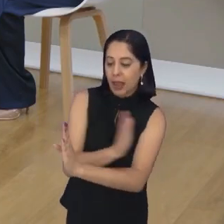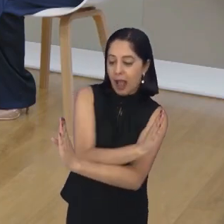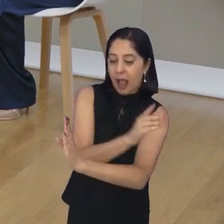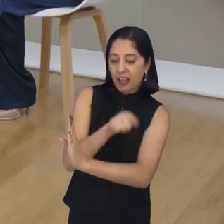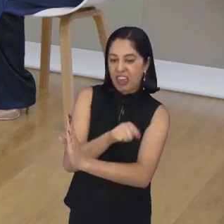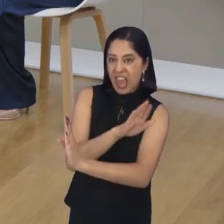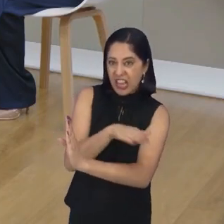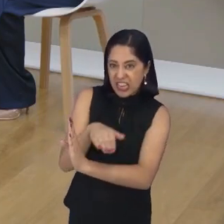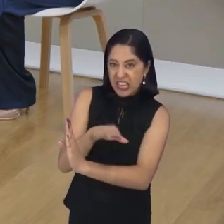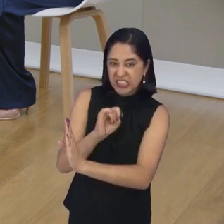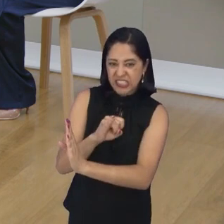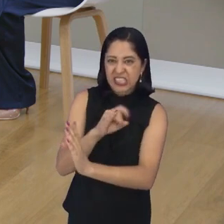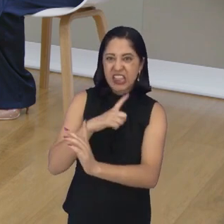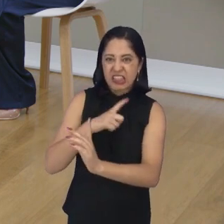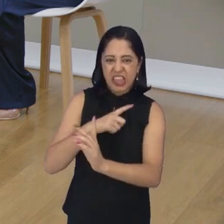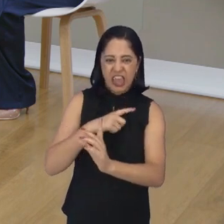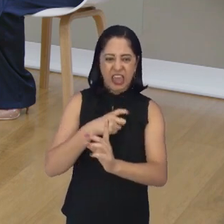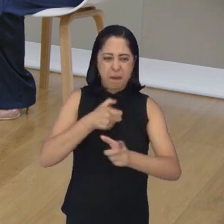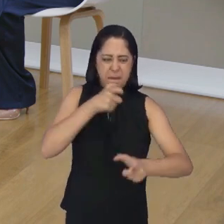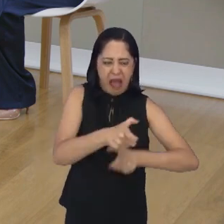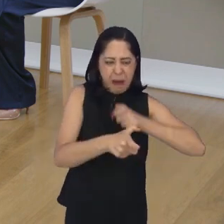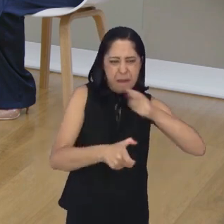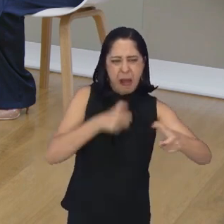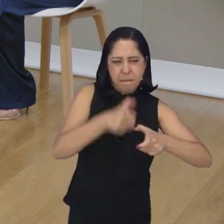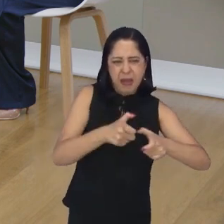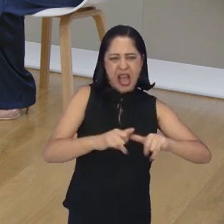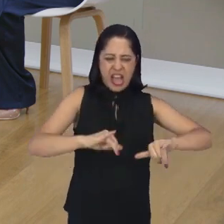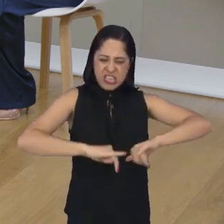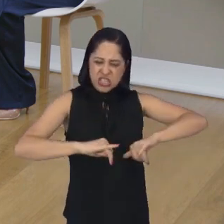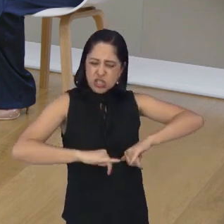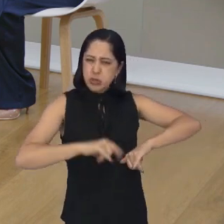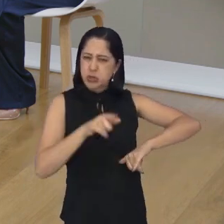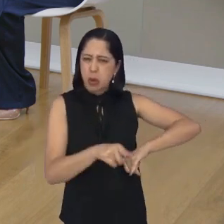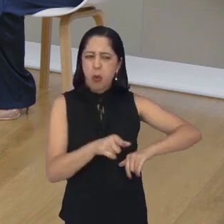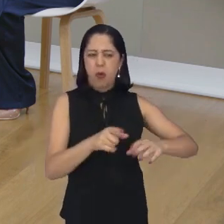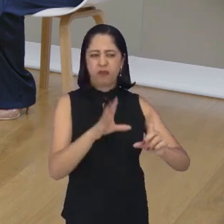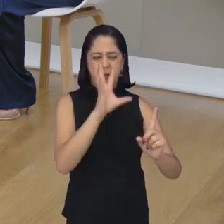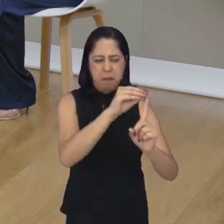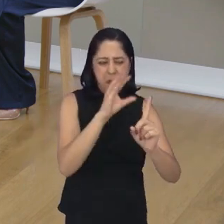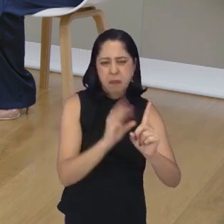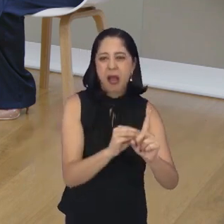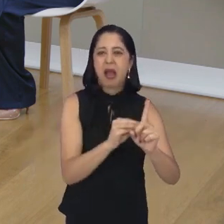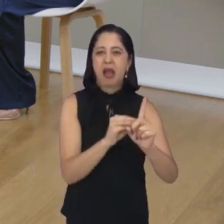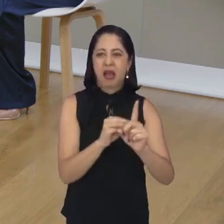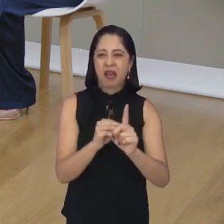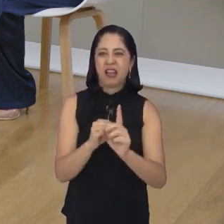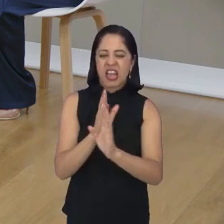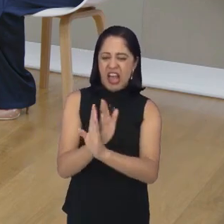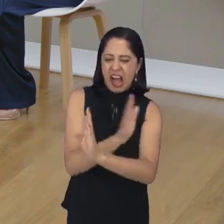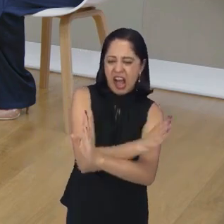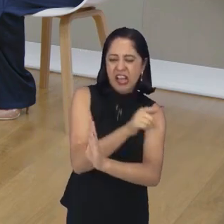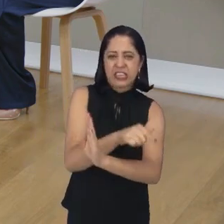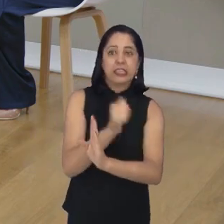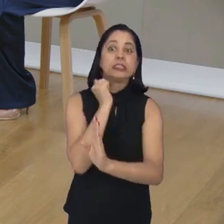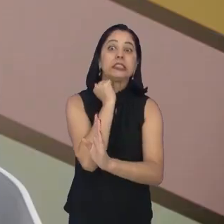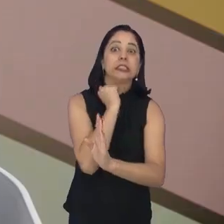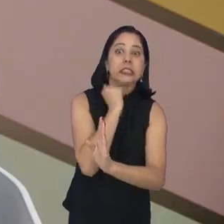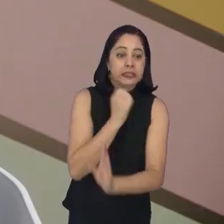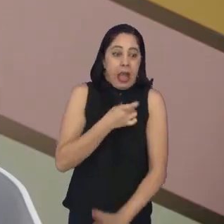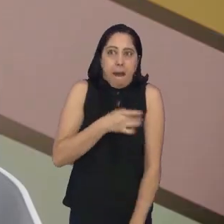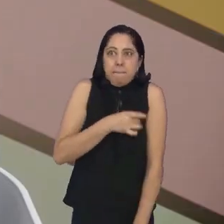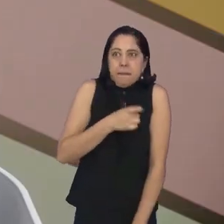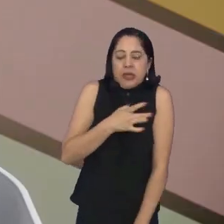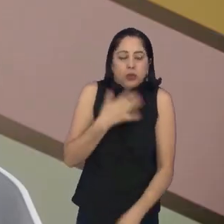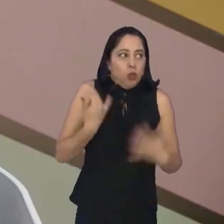muito abusivo, né? A gente costuma dizer o estresse tóxico que fala, né? Que leva a criança a um alto nível de cortisol, medo,